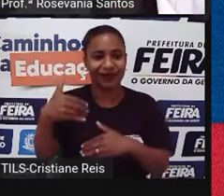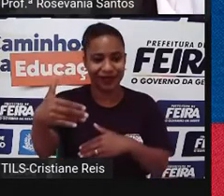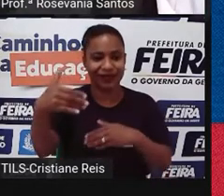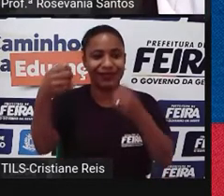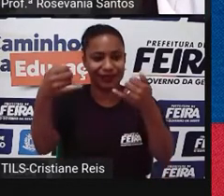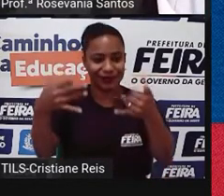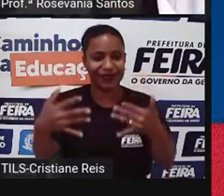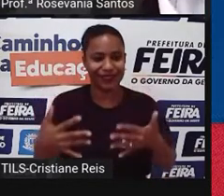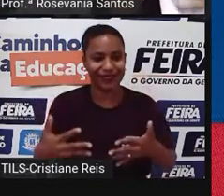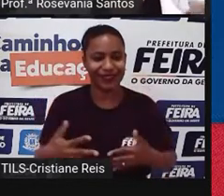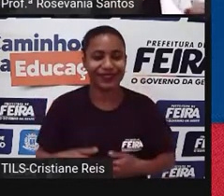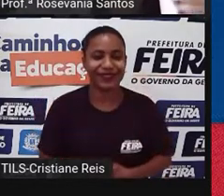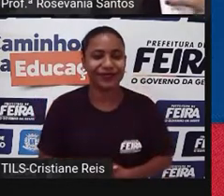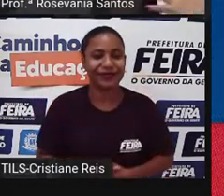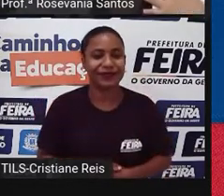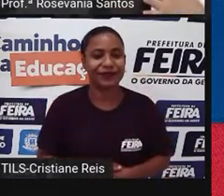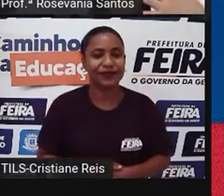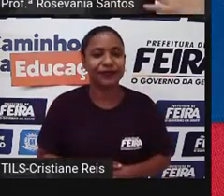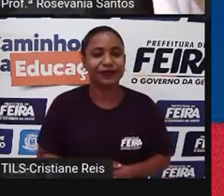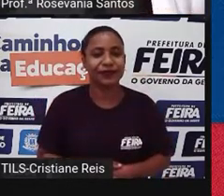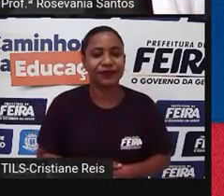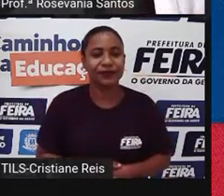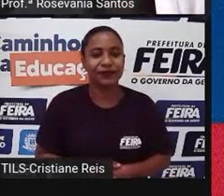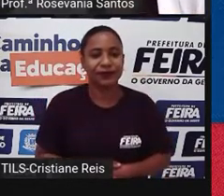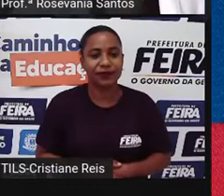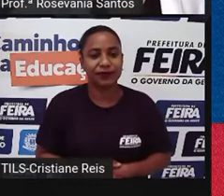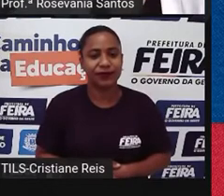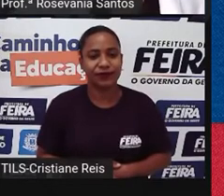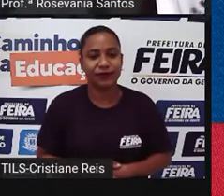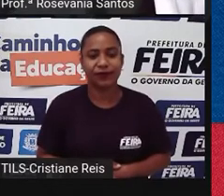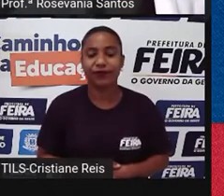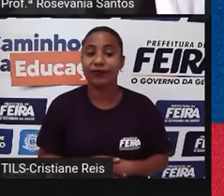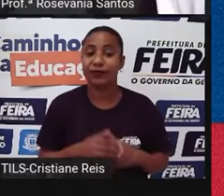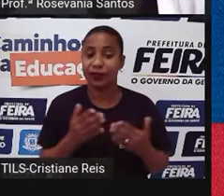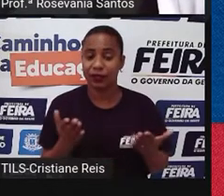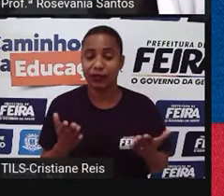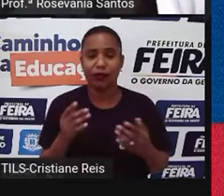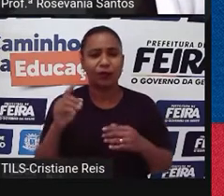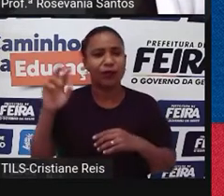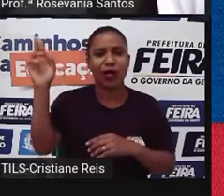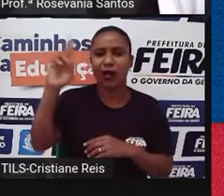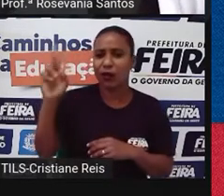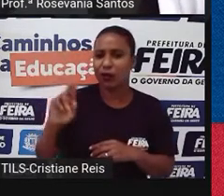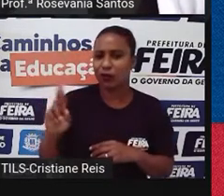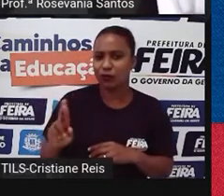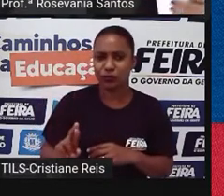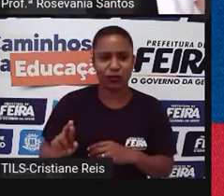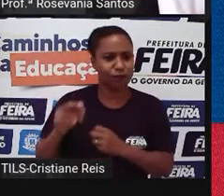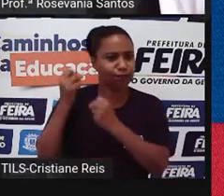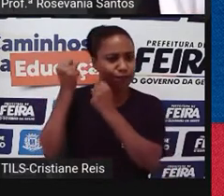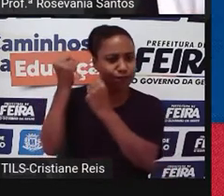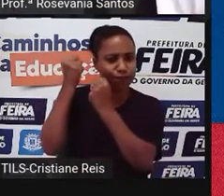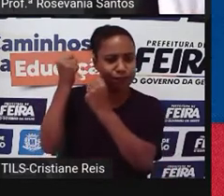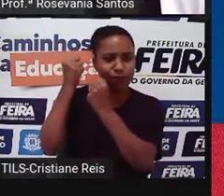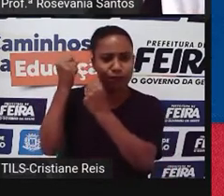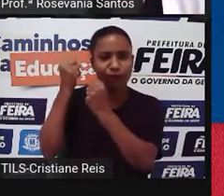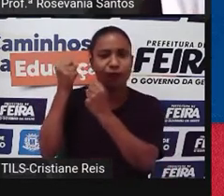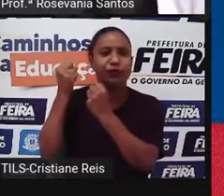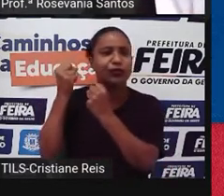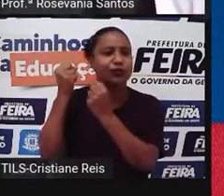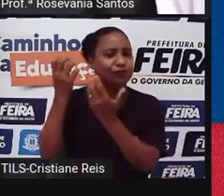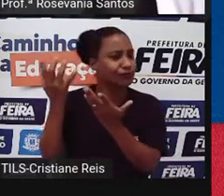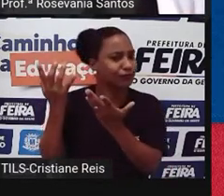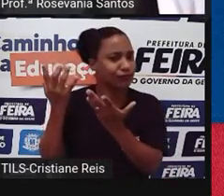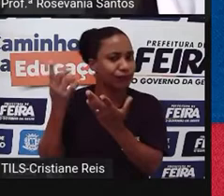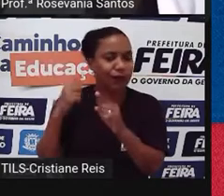pouquinho mais sobre isso. Então, o que torna ela, né, essa superpotência? Só pra gente entender, um país com essa extensão,